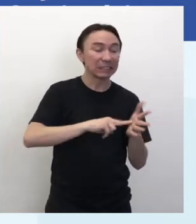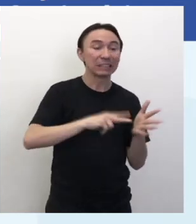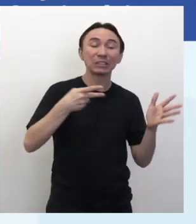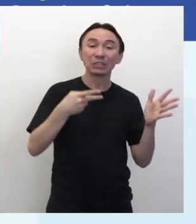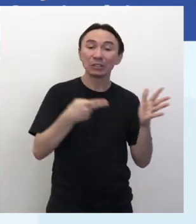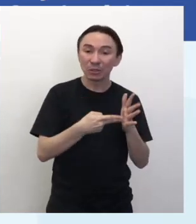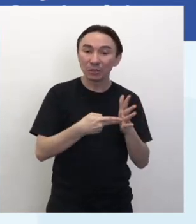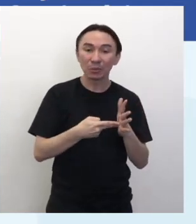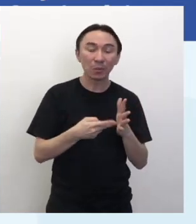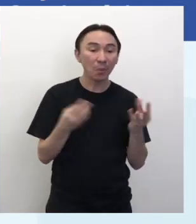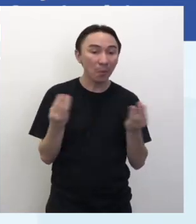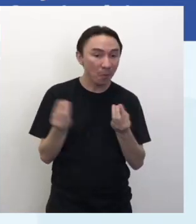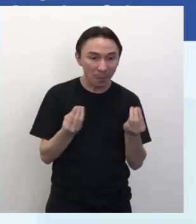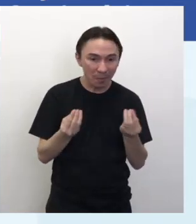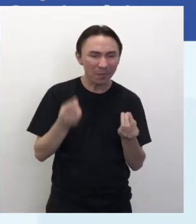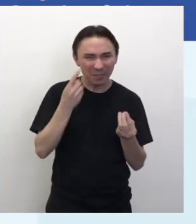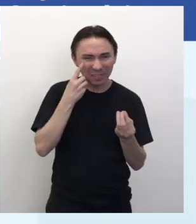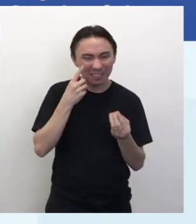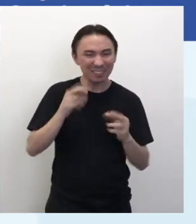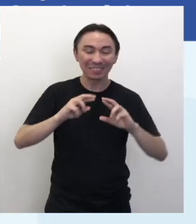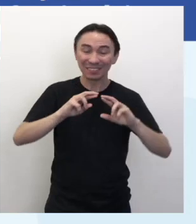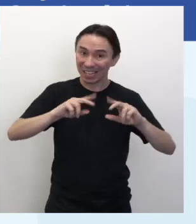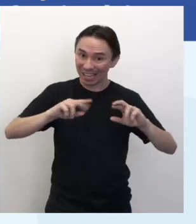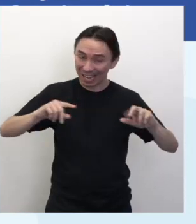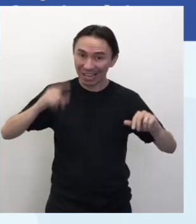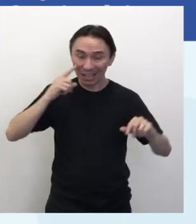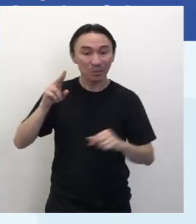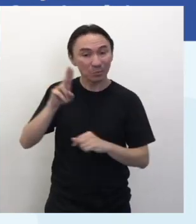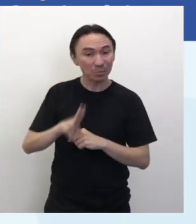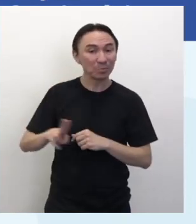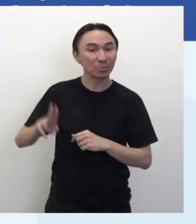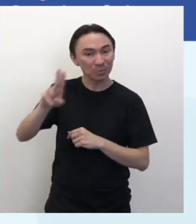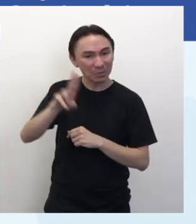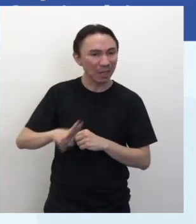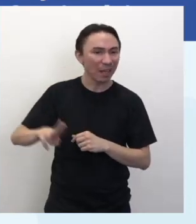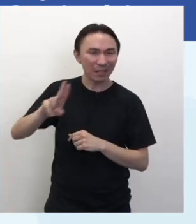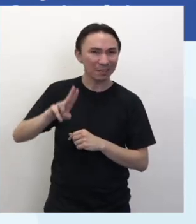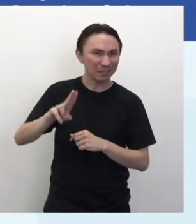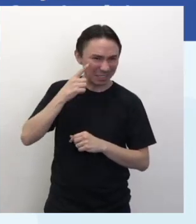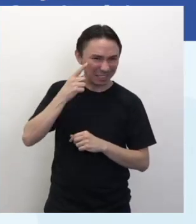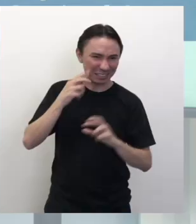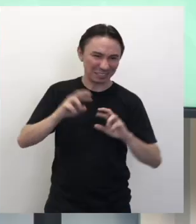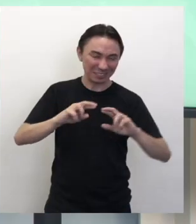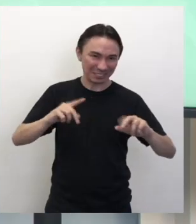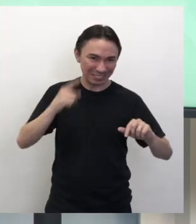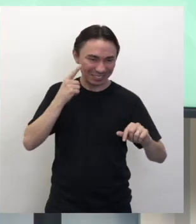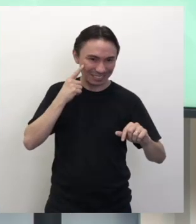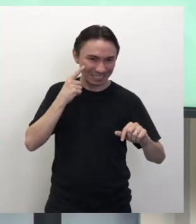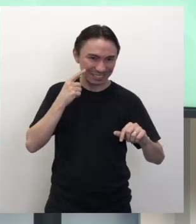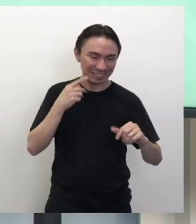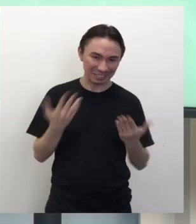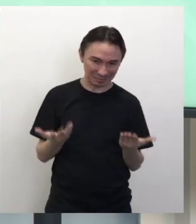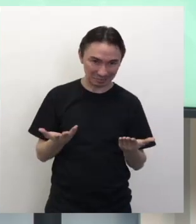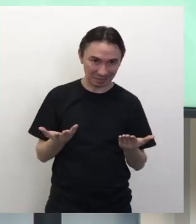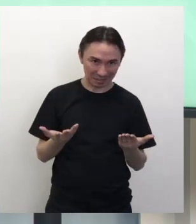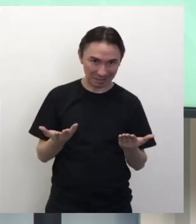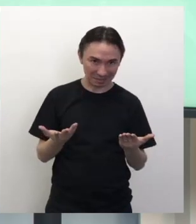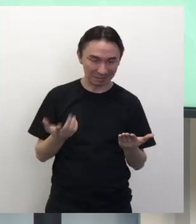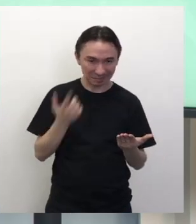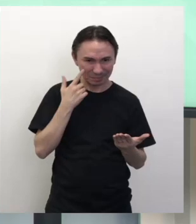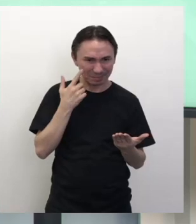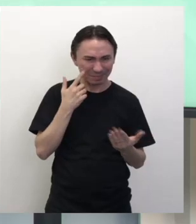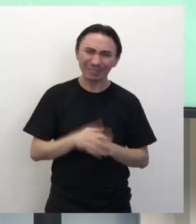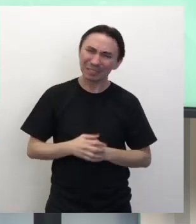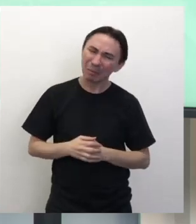exploração de recursos ortográficos e morfossintáticos. E ou morfossintáticos. Fala,